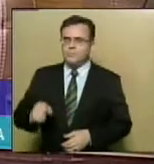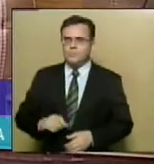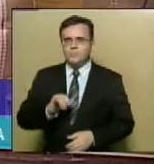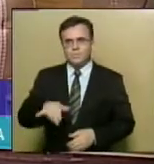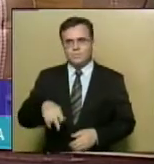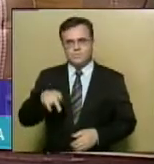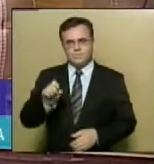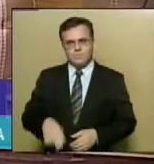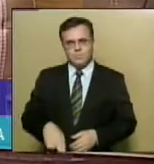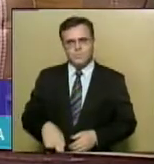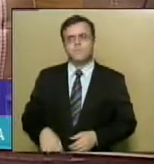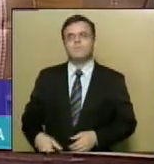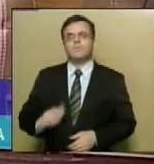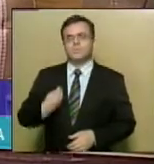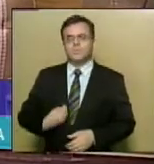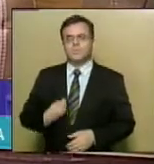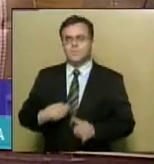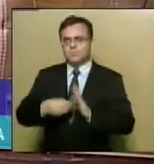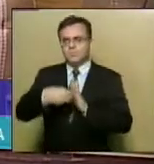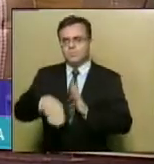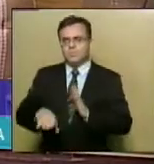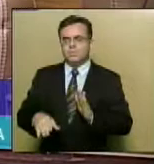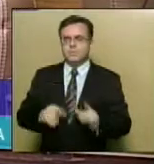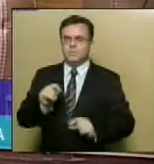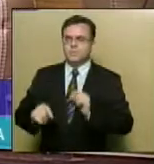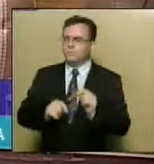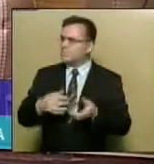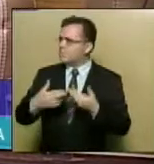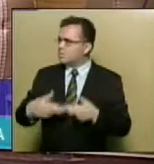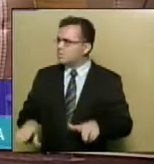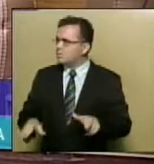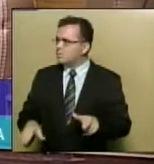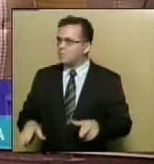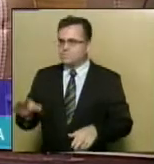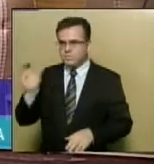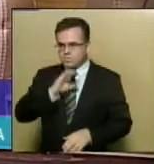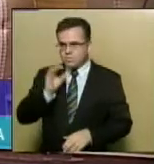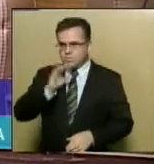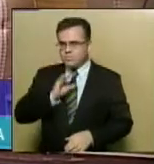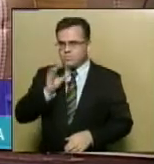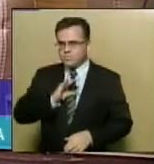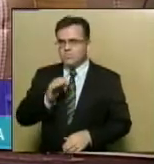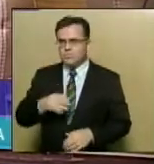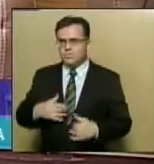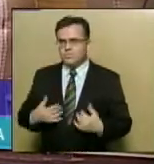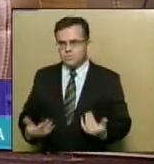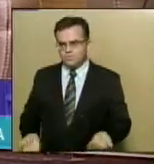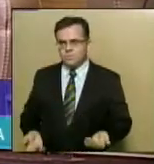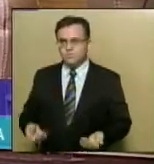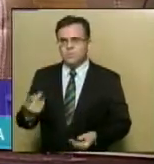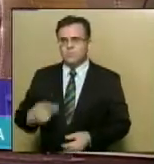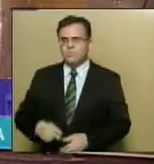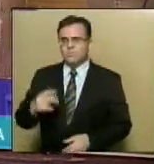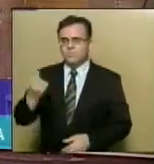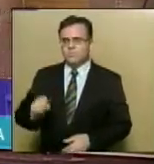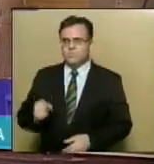Lima, a presente indicação, para que seja providenciada, via Empresa de Desenvolvimento Agropecuário de Sergipe,